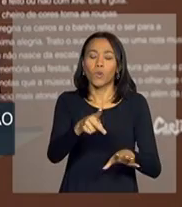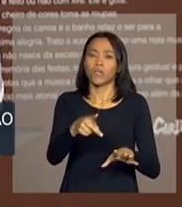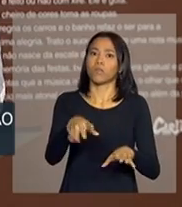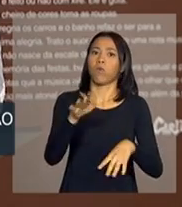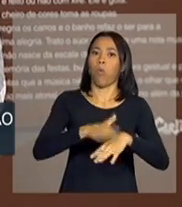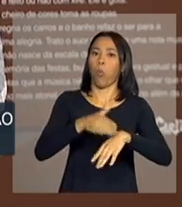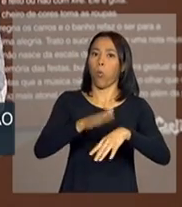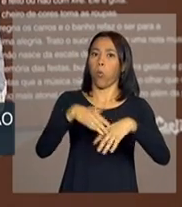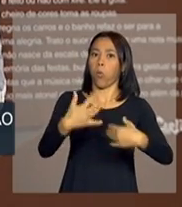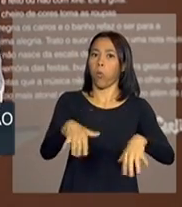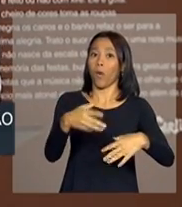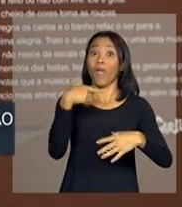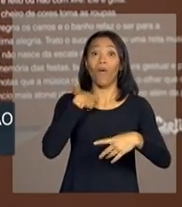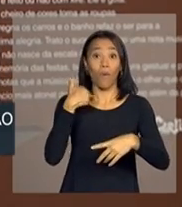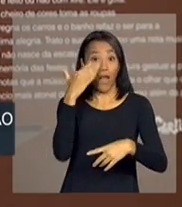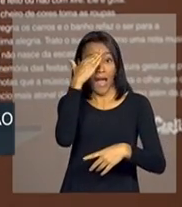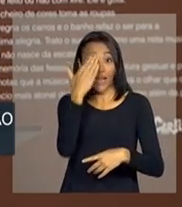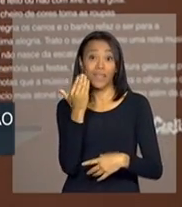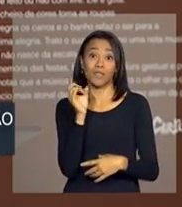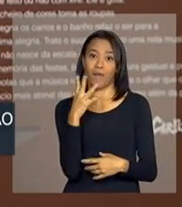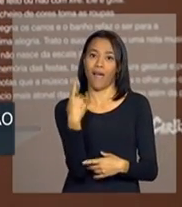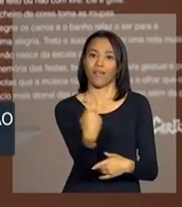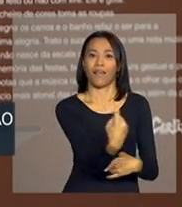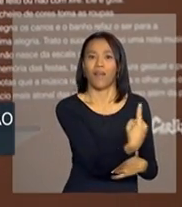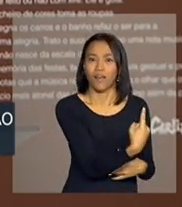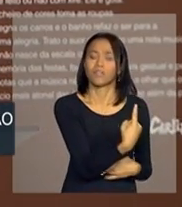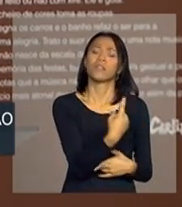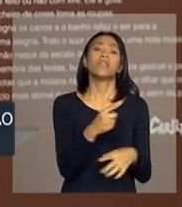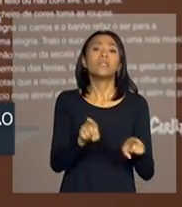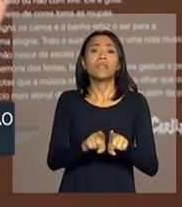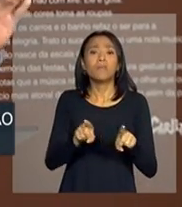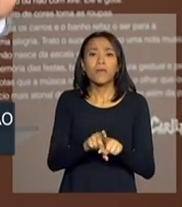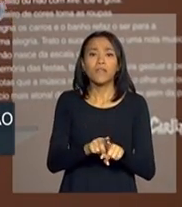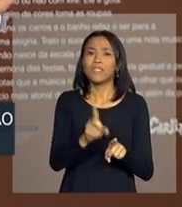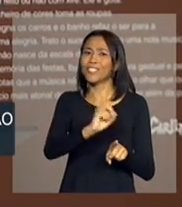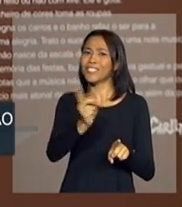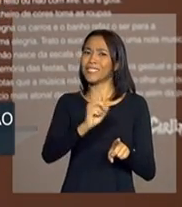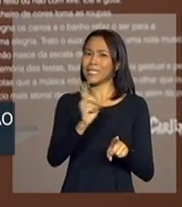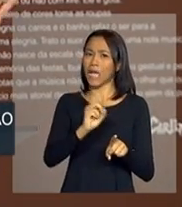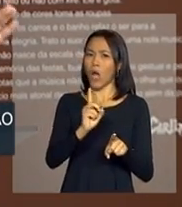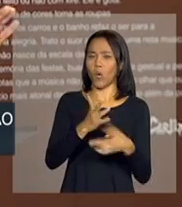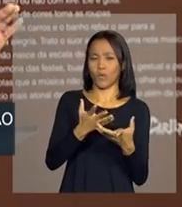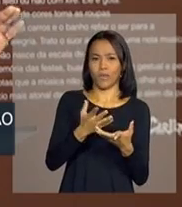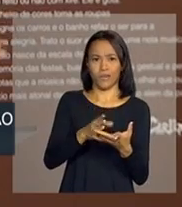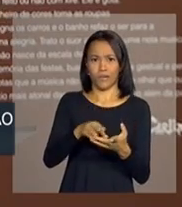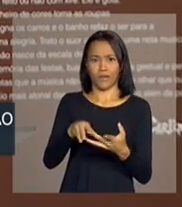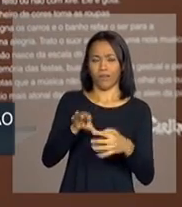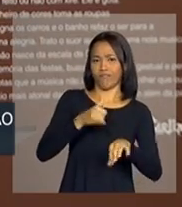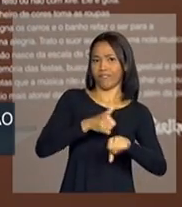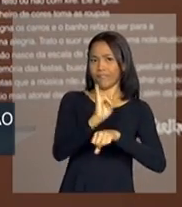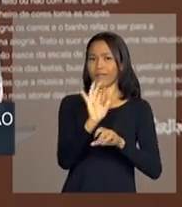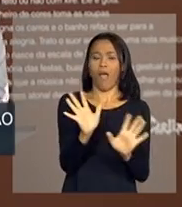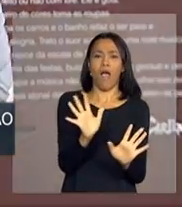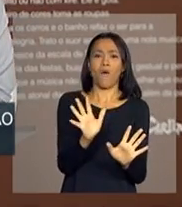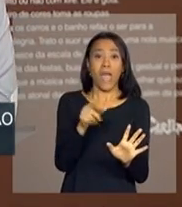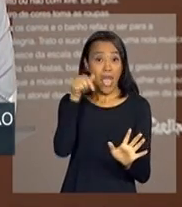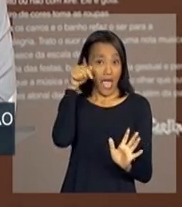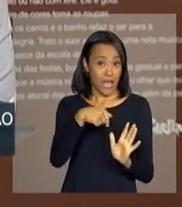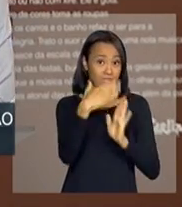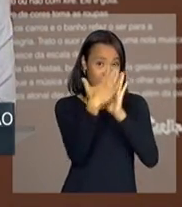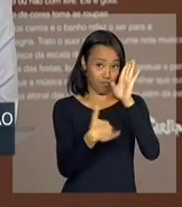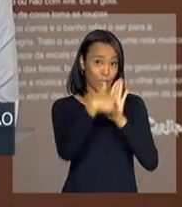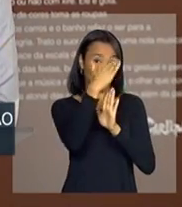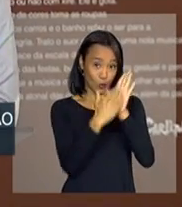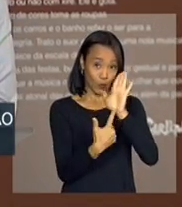a esses que eu agradeço, a cada momento, e no intuito de não traí-los em um só momento. Essa pintura também,